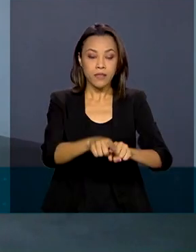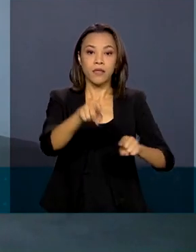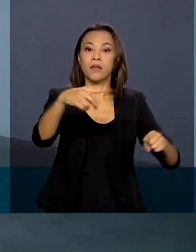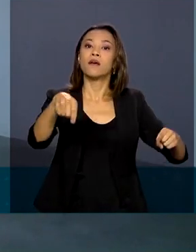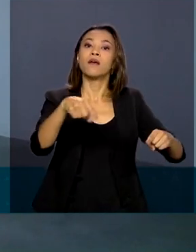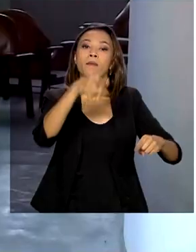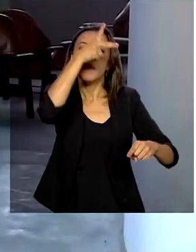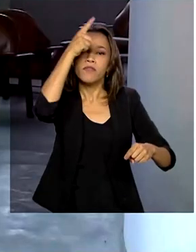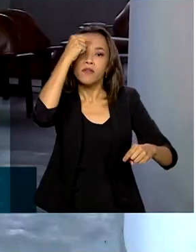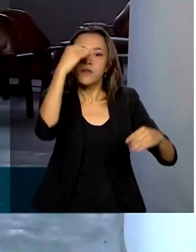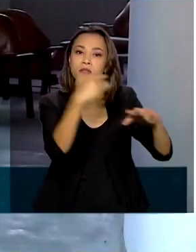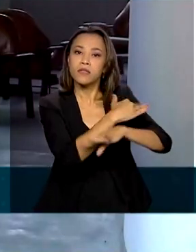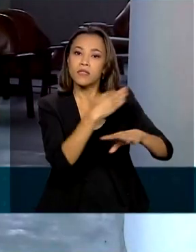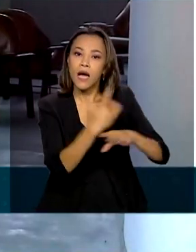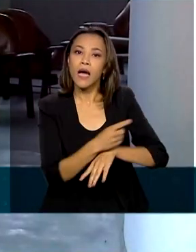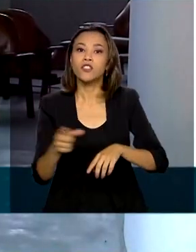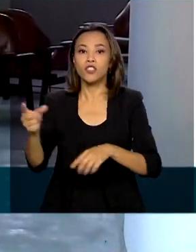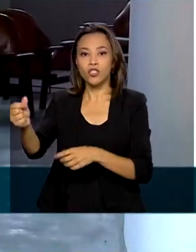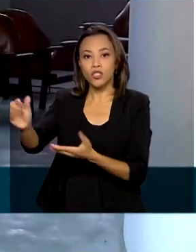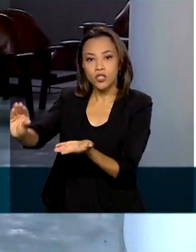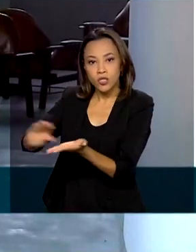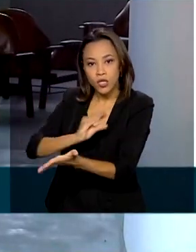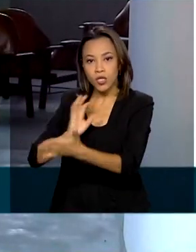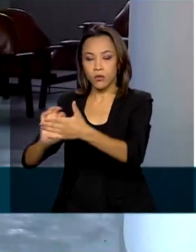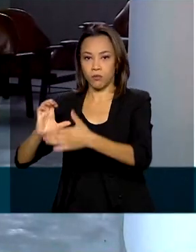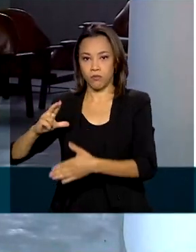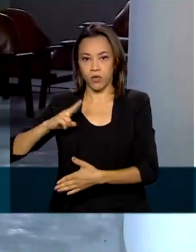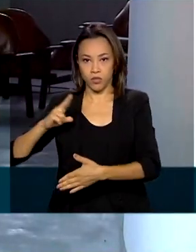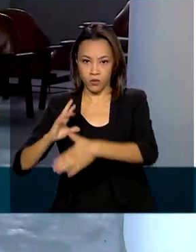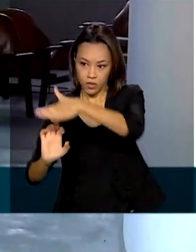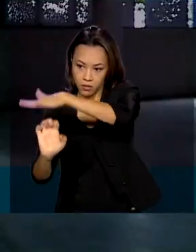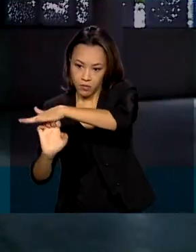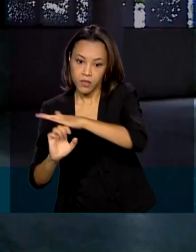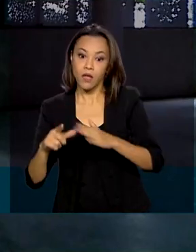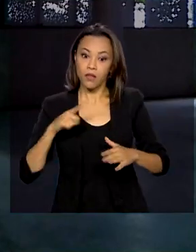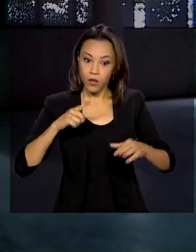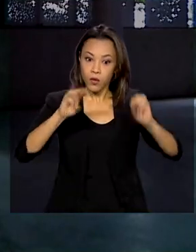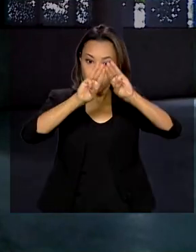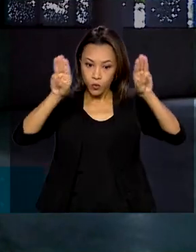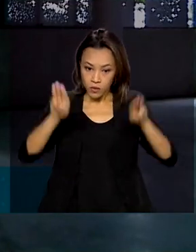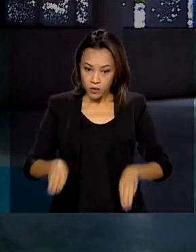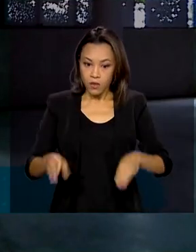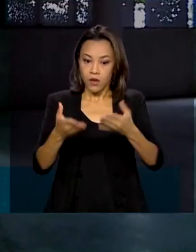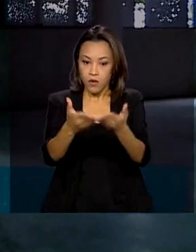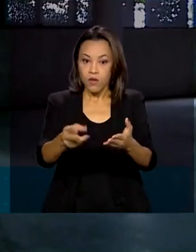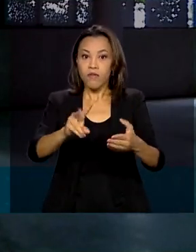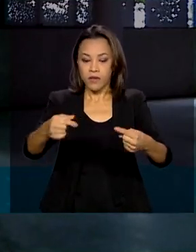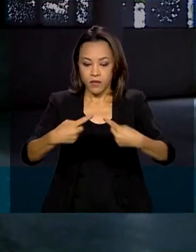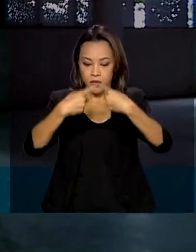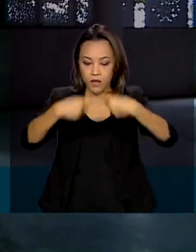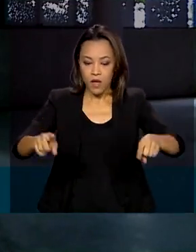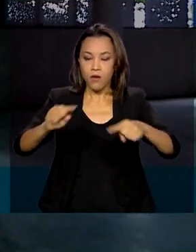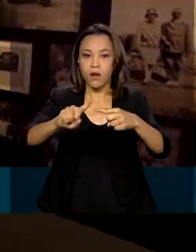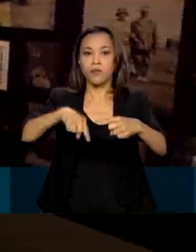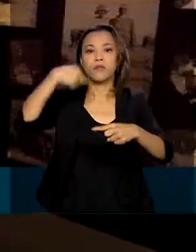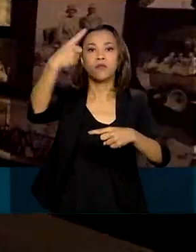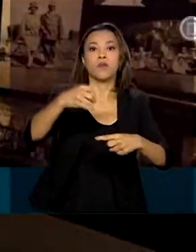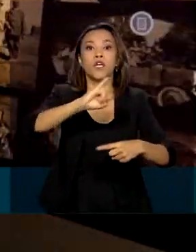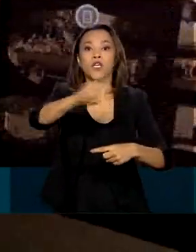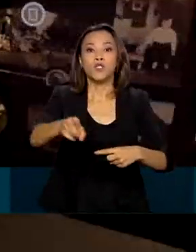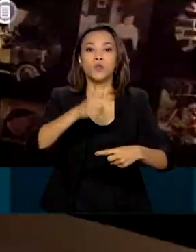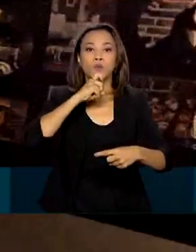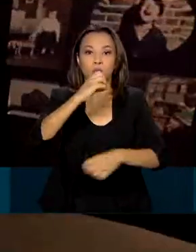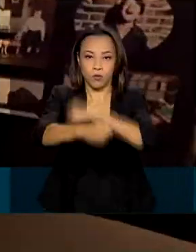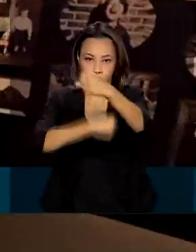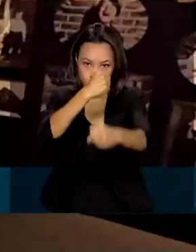cidade e recursos da iniciativa privada, inclui ainda um museu, que será inaugurado em julho do ano que vem. No